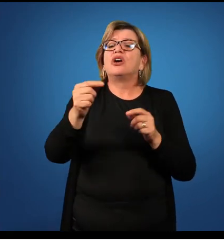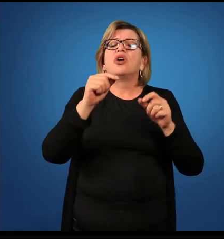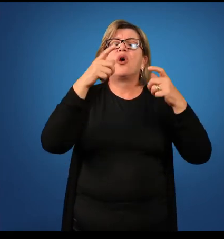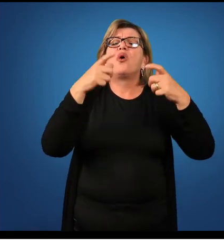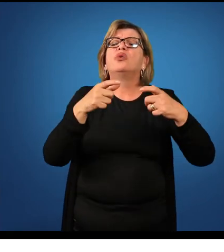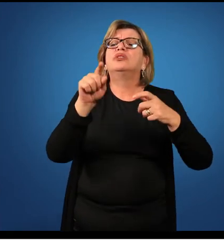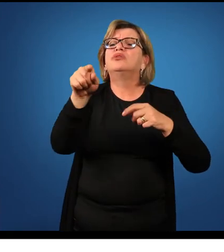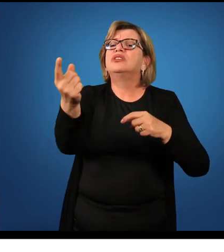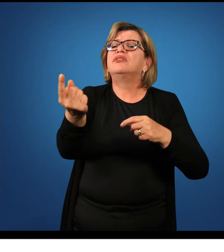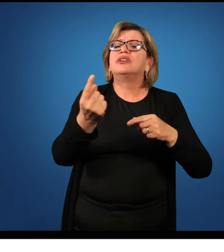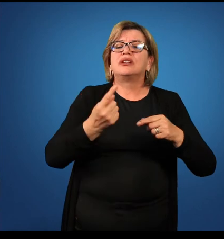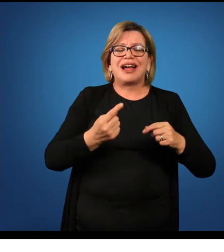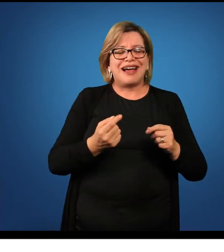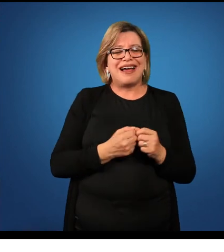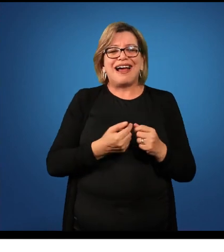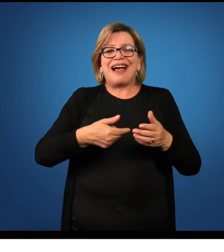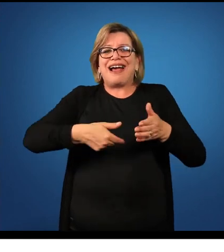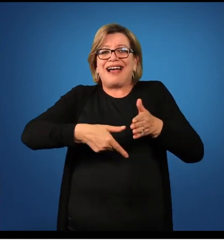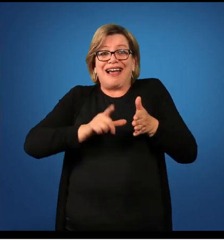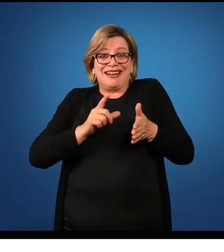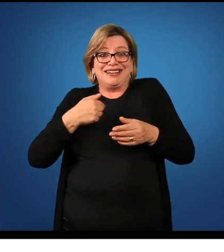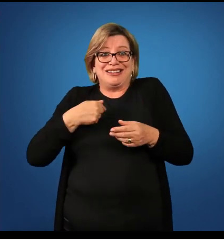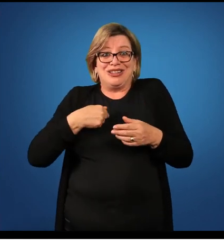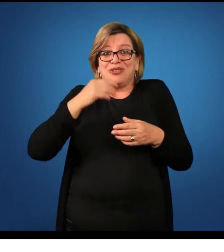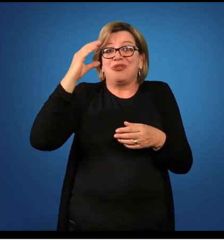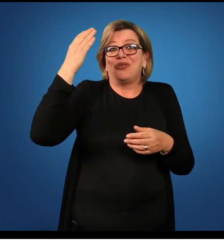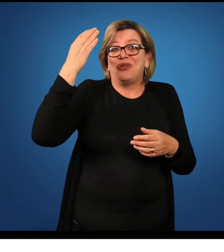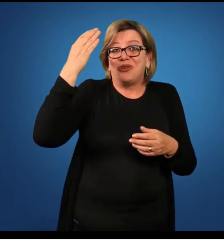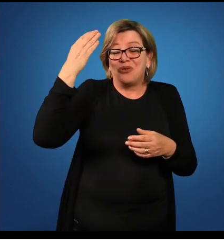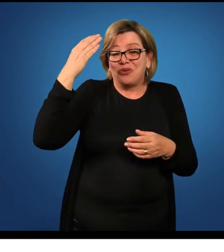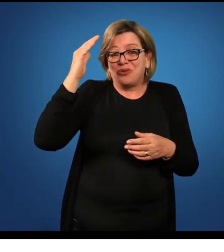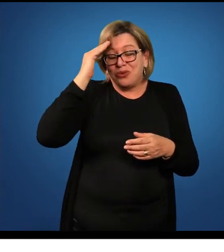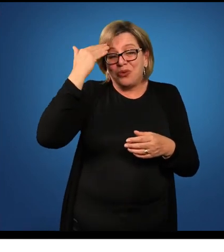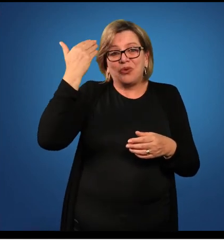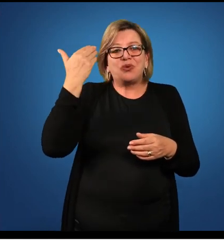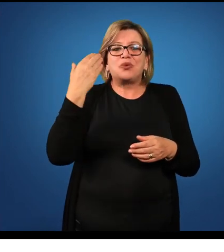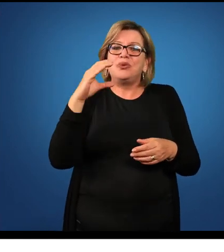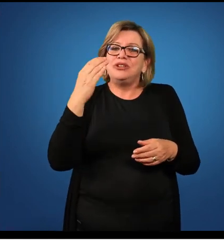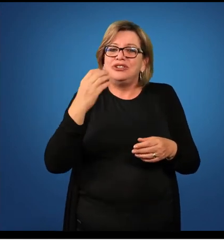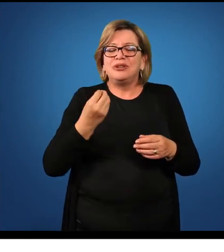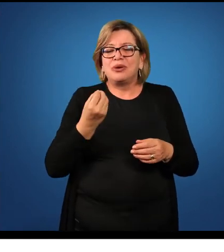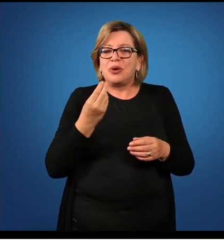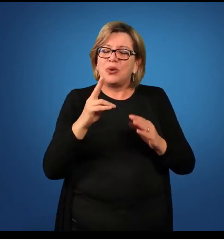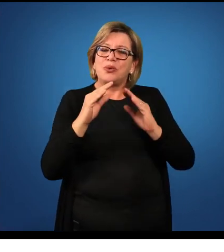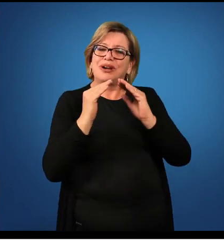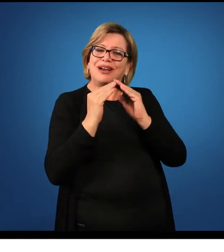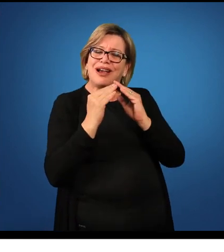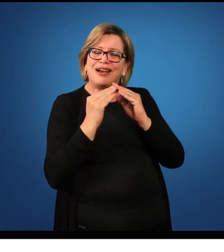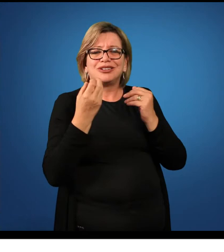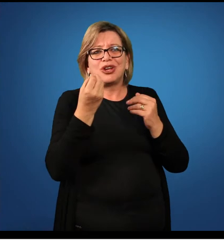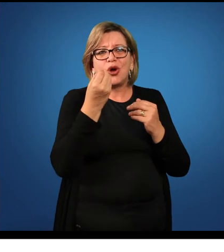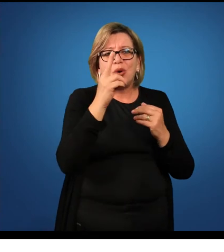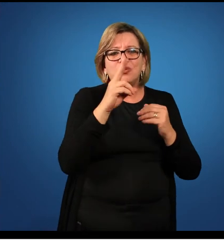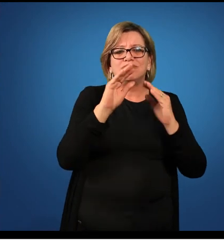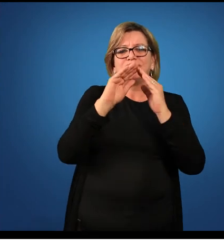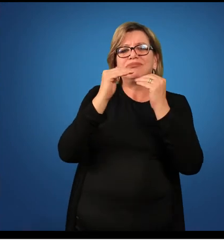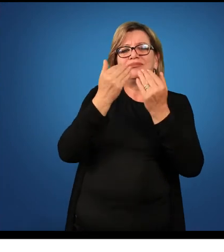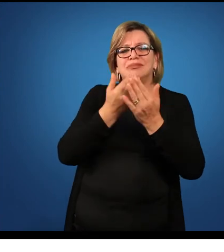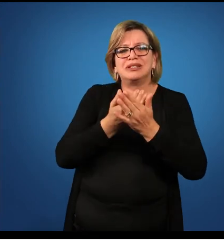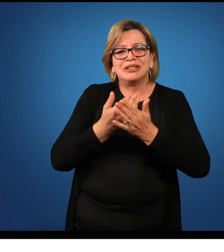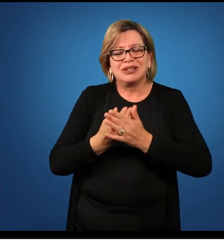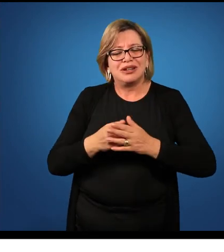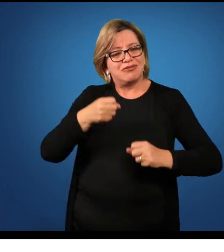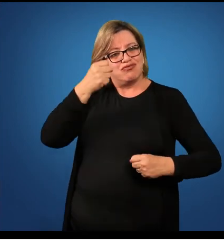você veio ora eu vim de Curitiba não eu vim de casa eu vim da escola quando você diz o carro